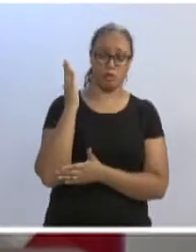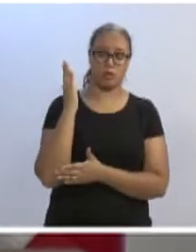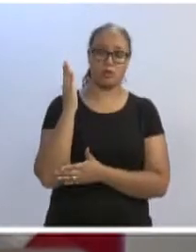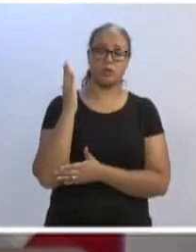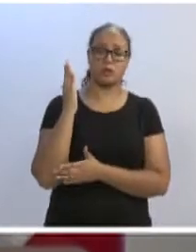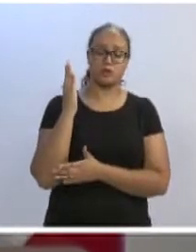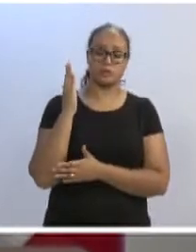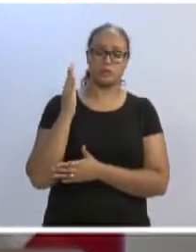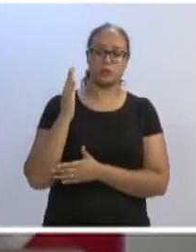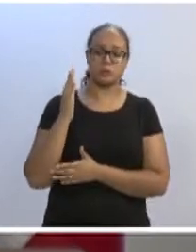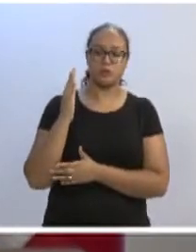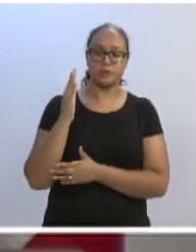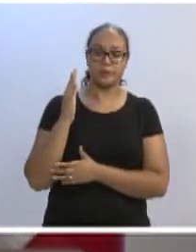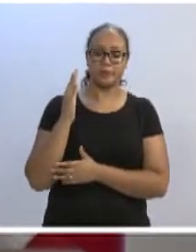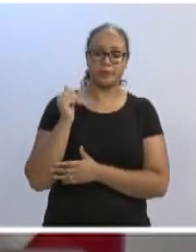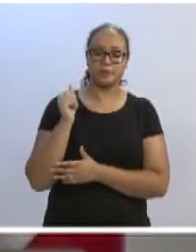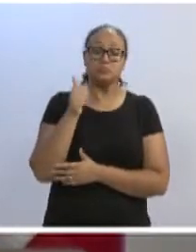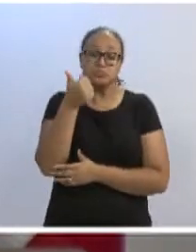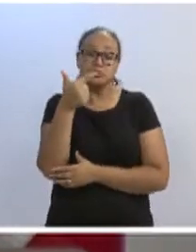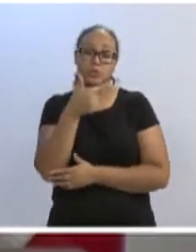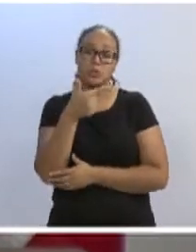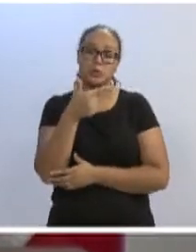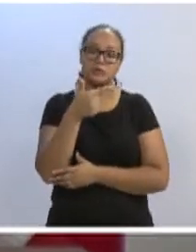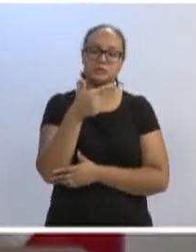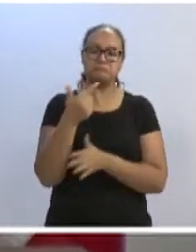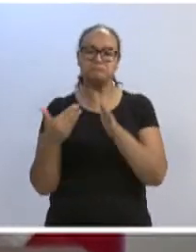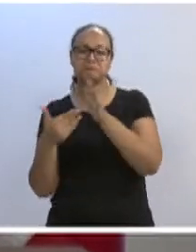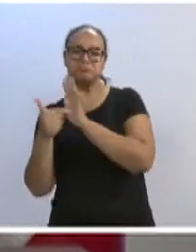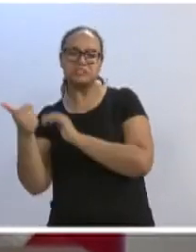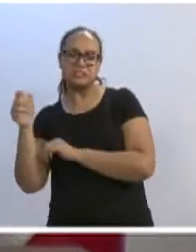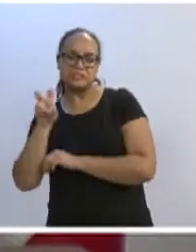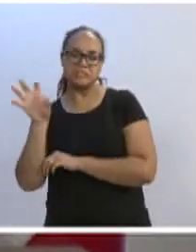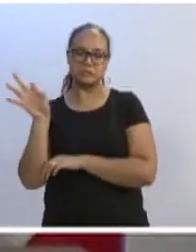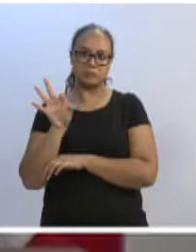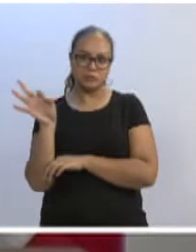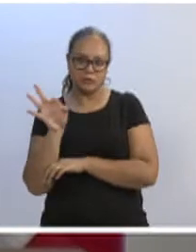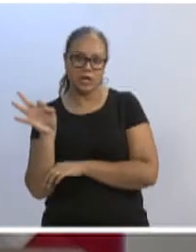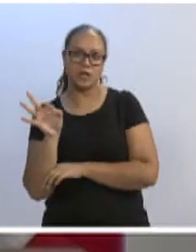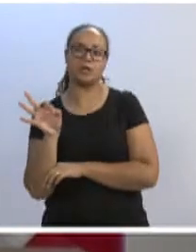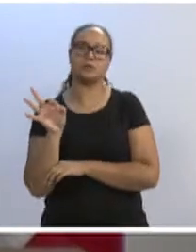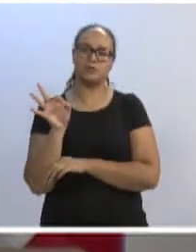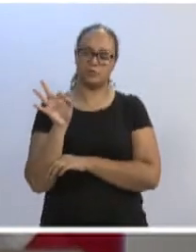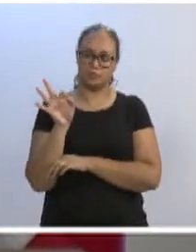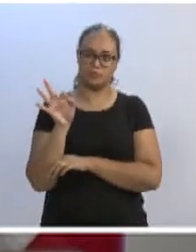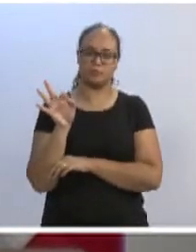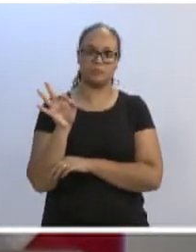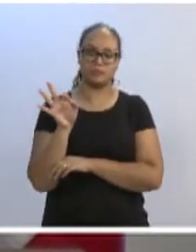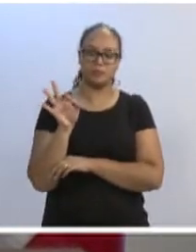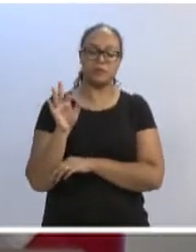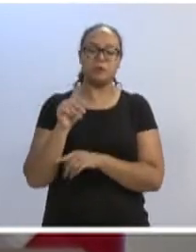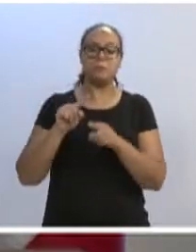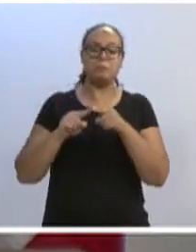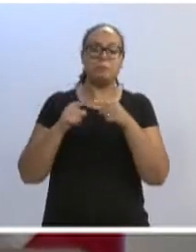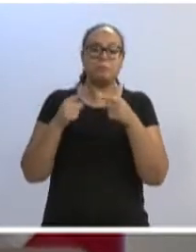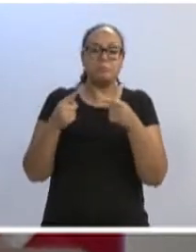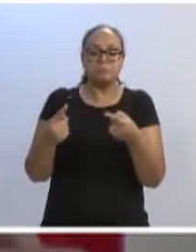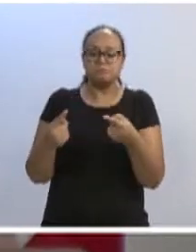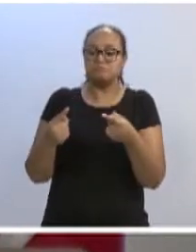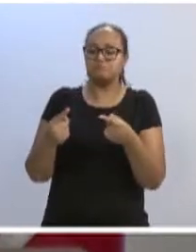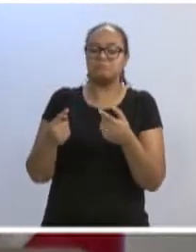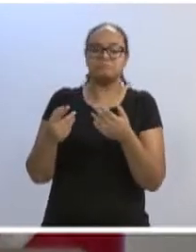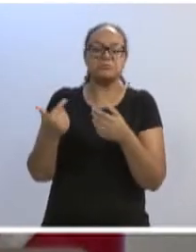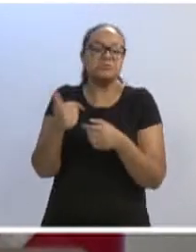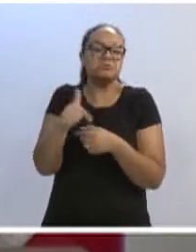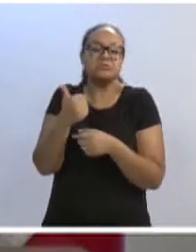fatia da saúde no orçamento, um ponto percentual por ano até 2019. Não houve resistência ou